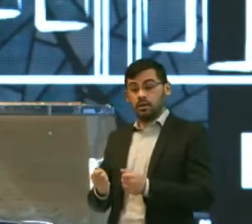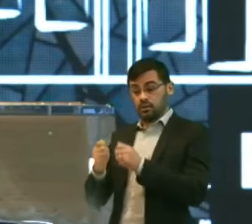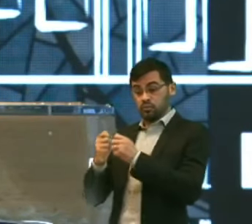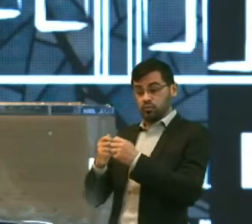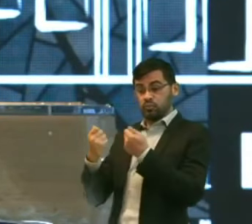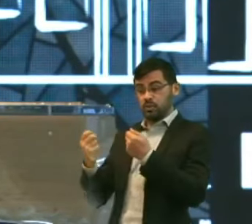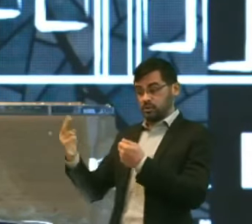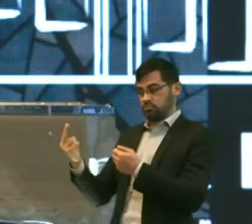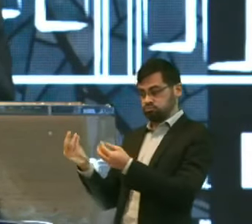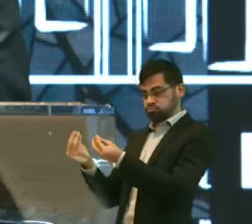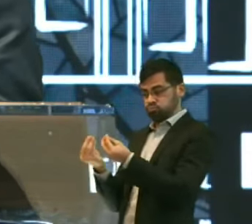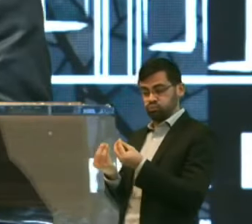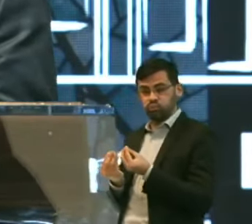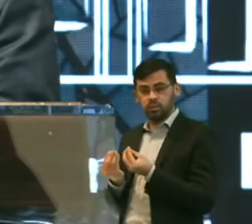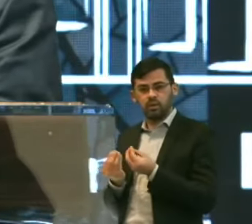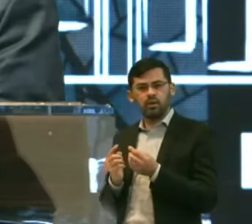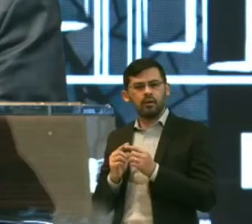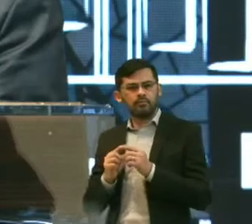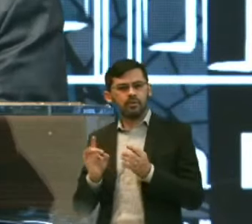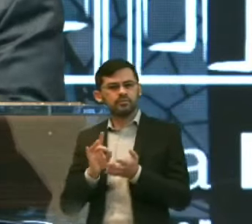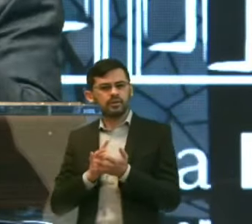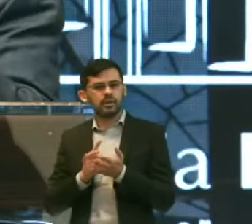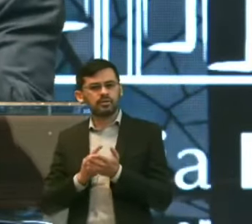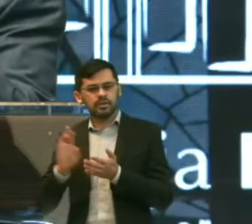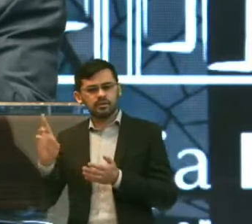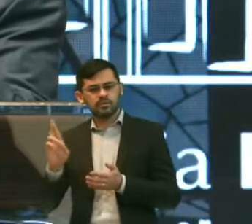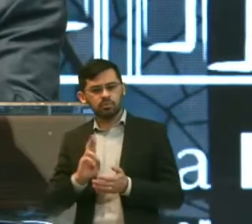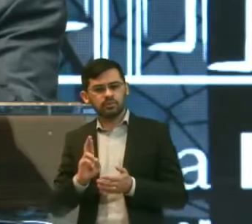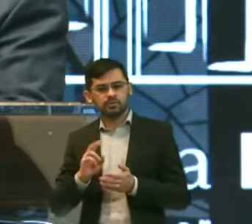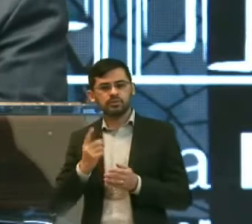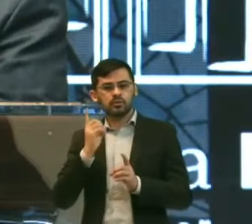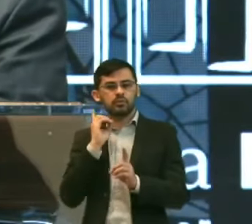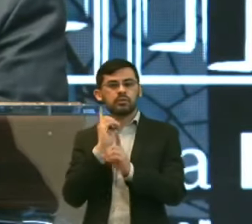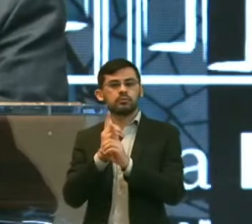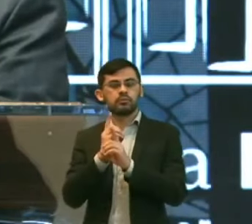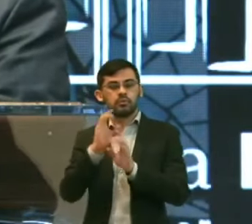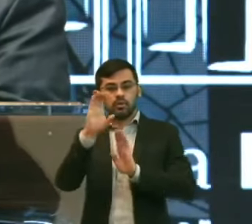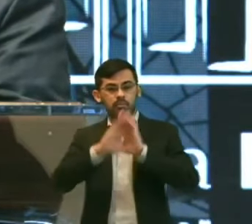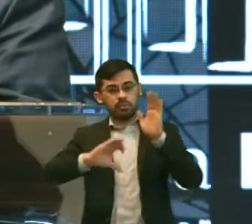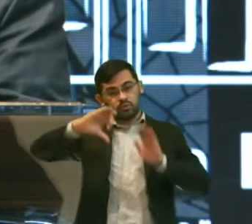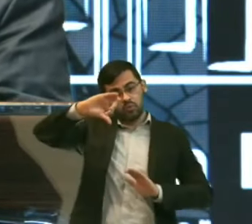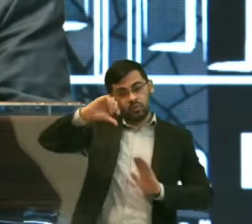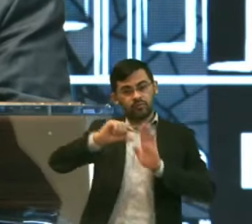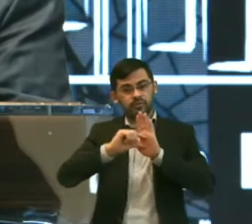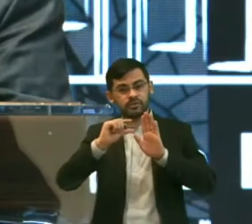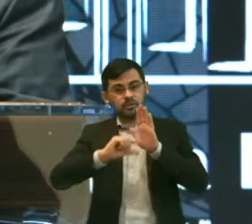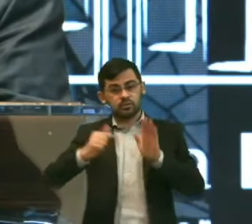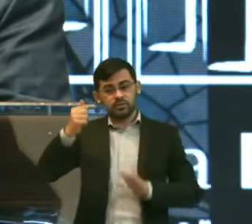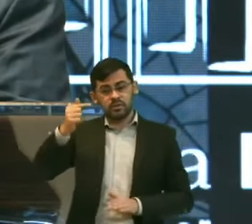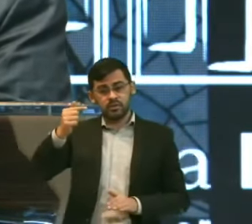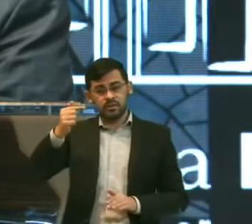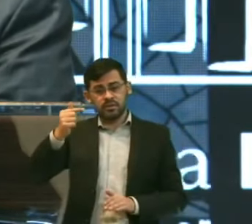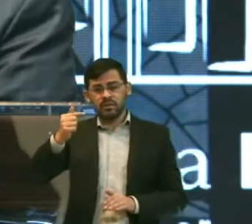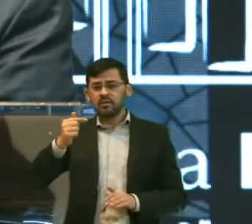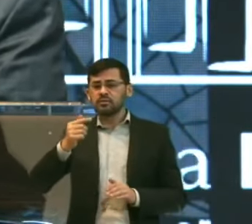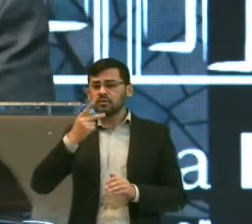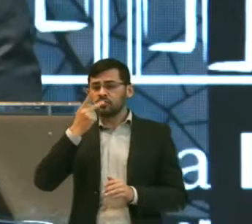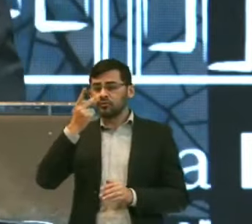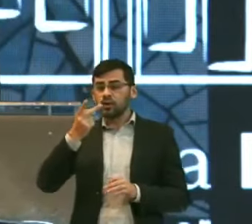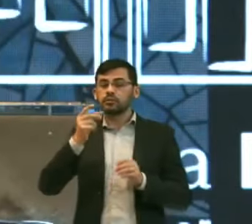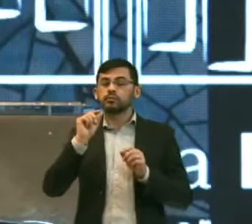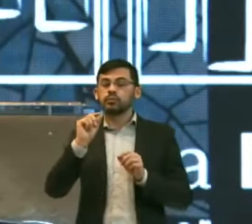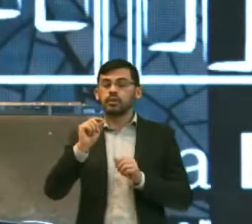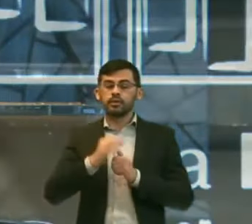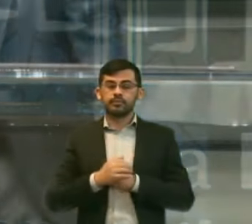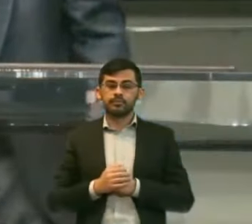E a resposta Se encontra No capítulo 9 Versículo 7 Na primeira parte Onde diz assim